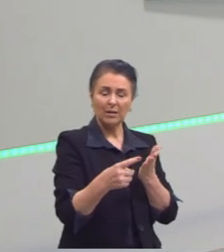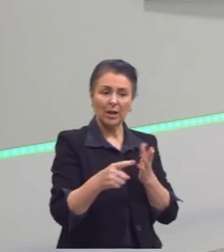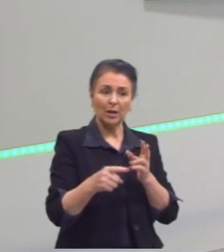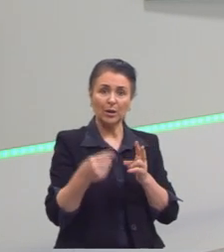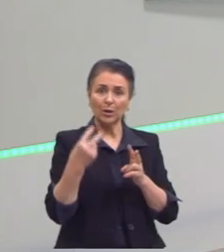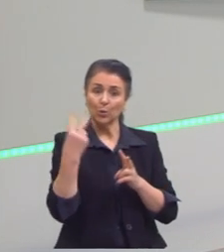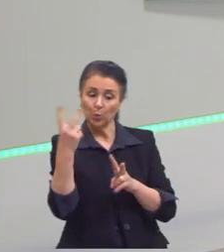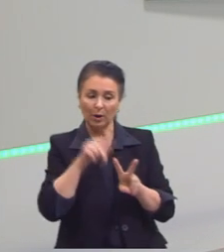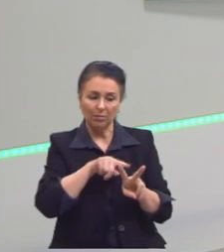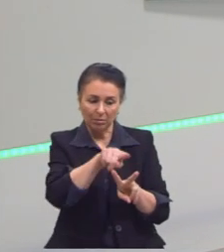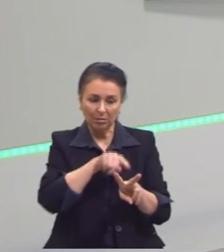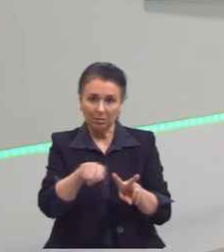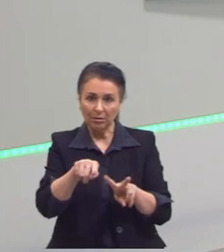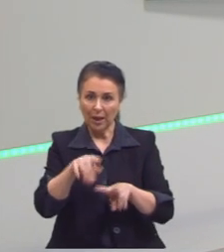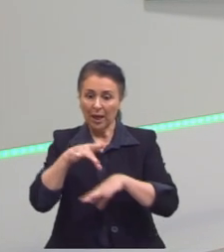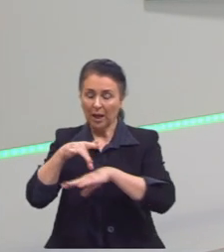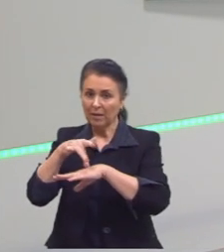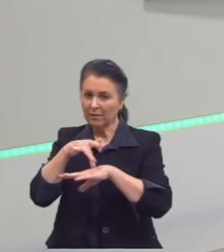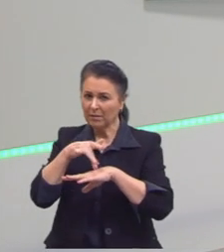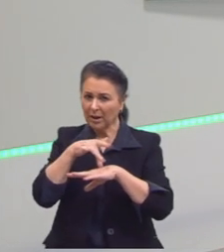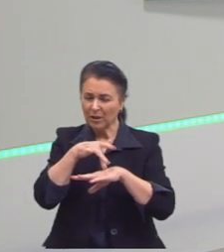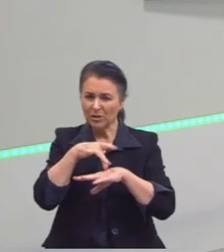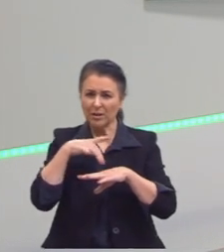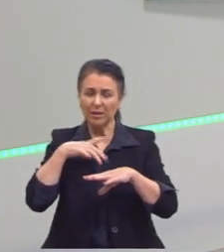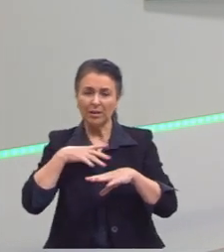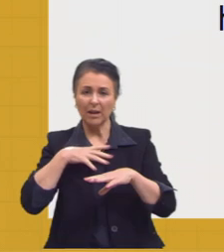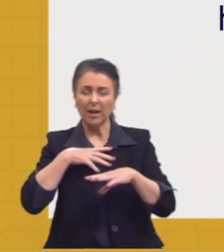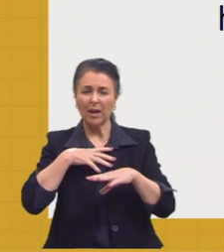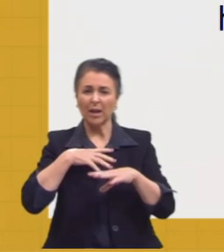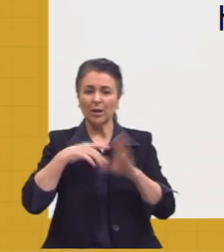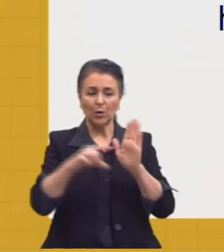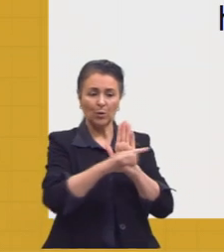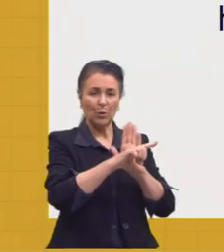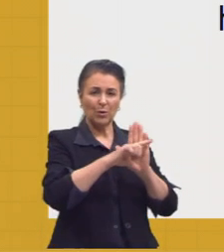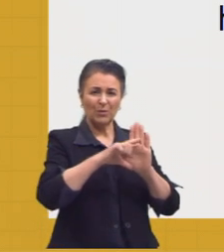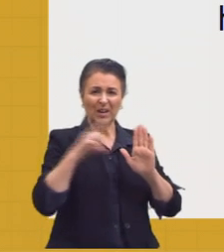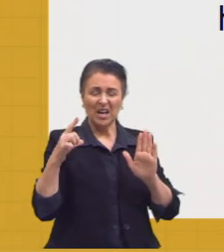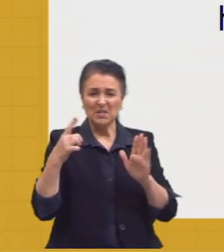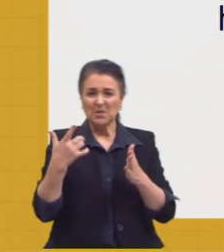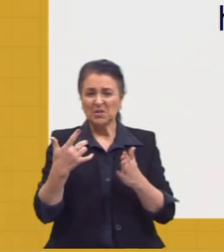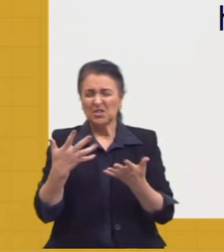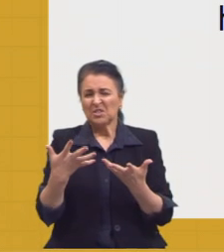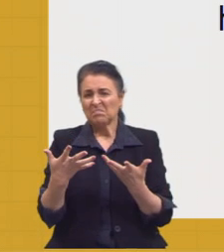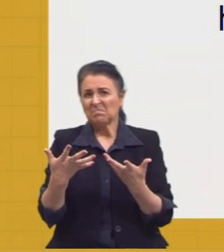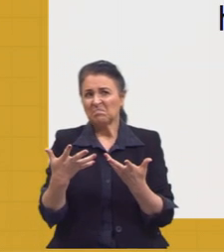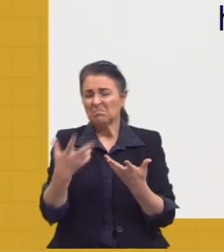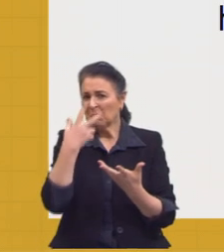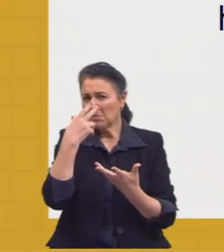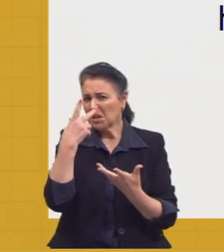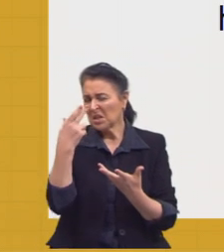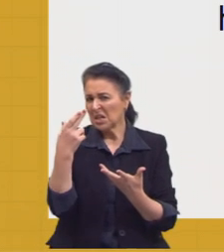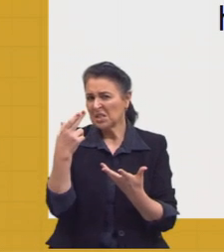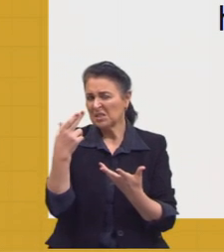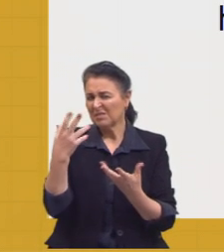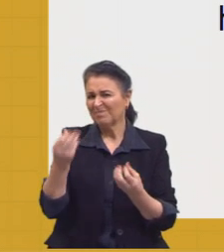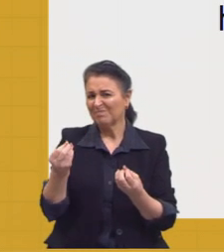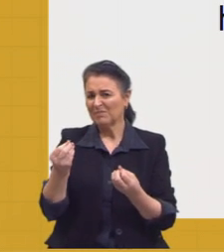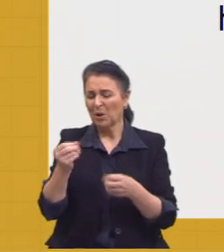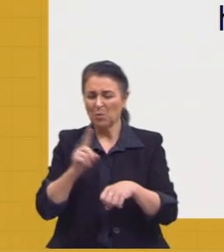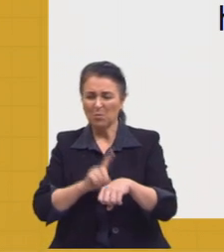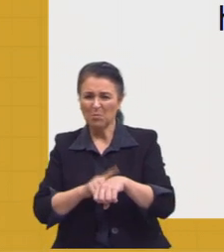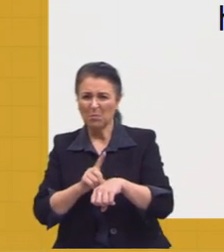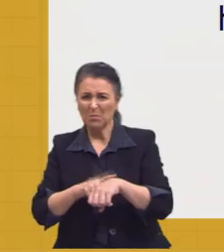questão satírica, que é composta dos versos de escárnio, que são aqueles momentos um pouquinho mais